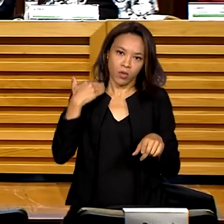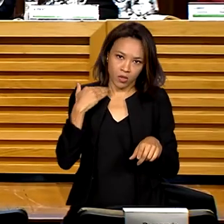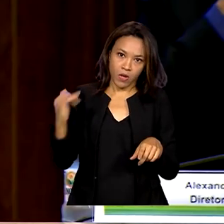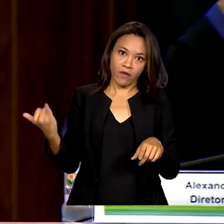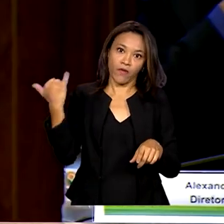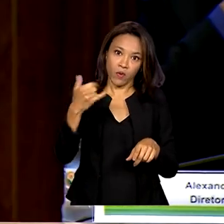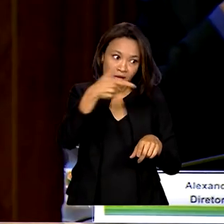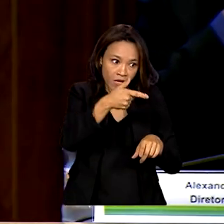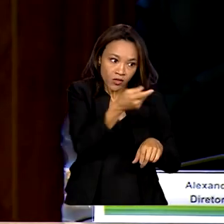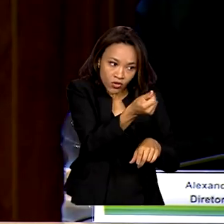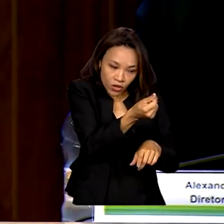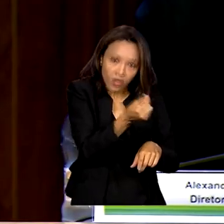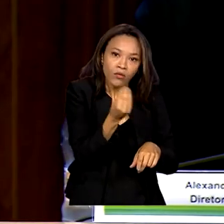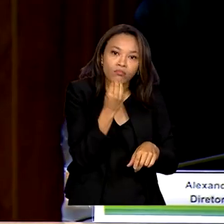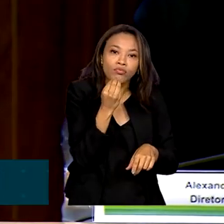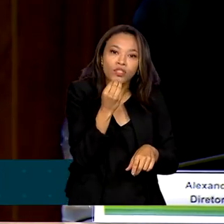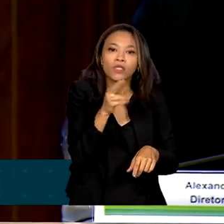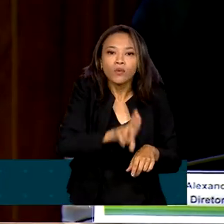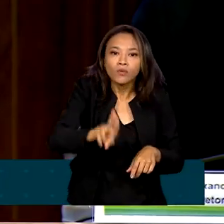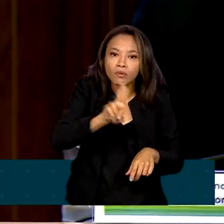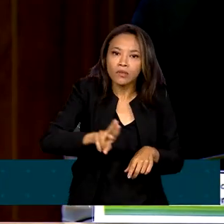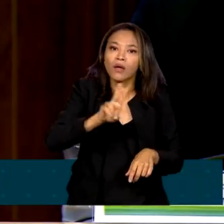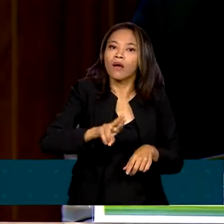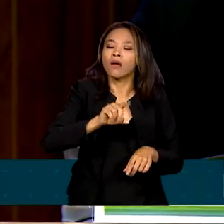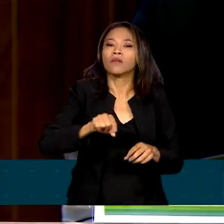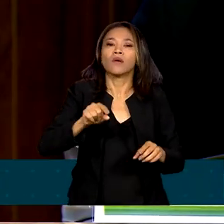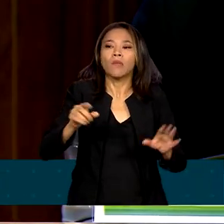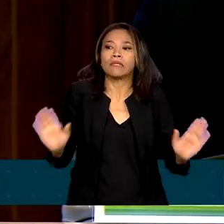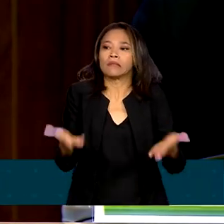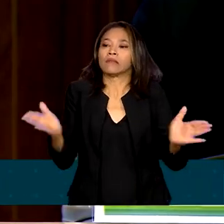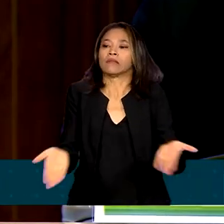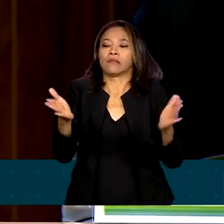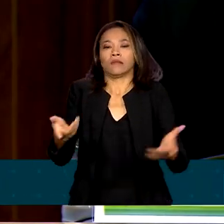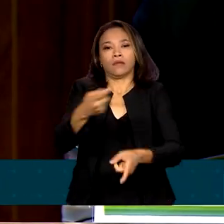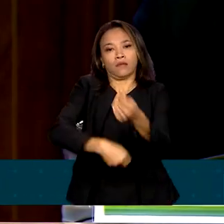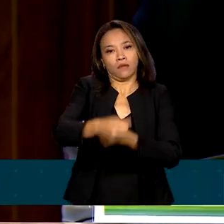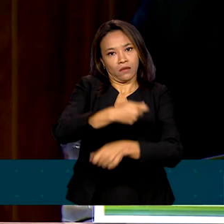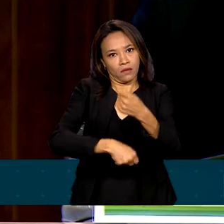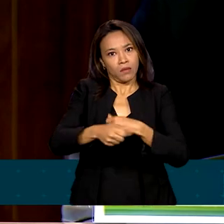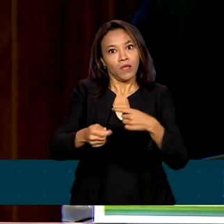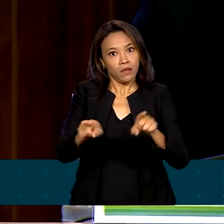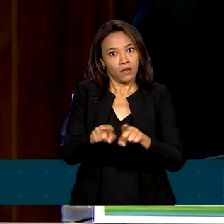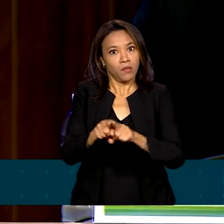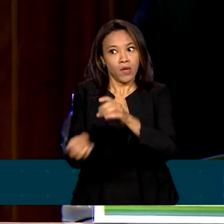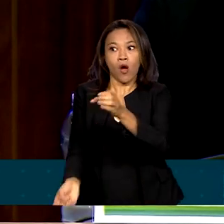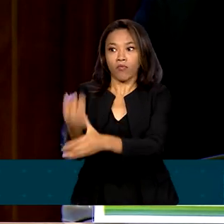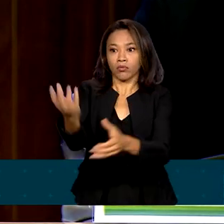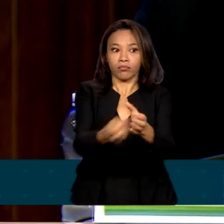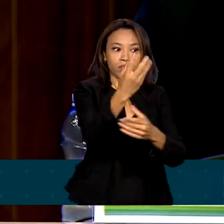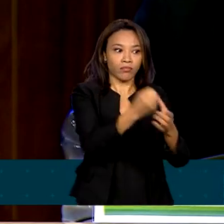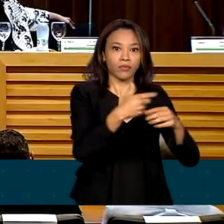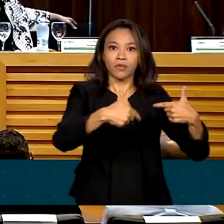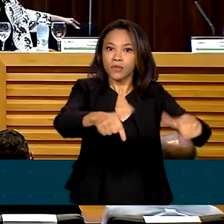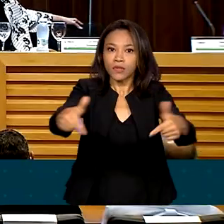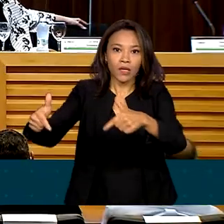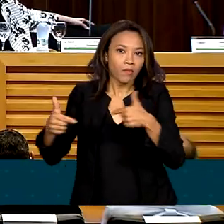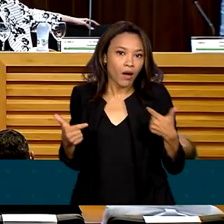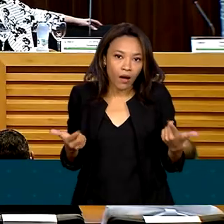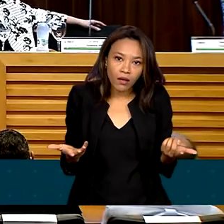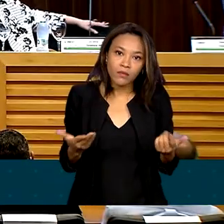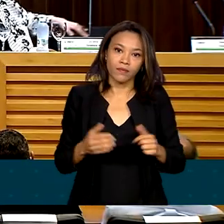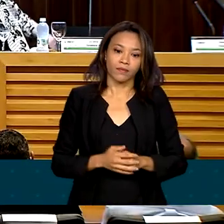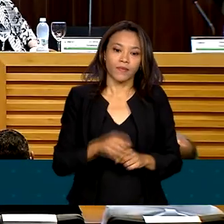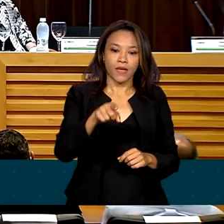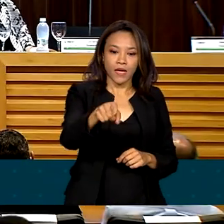esse dinheiro deveria ter sido utilizado para incentivar a economia e gerar emprego e renda para a população. Esse é o capital